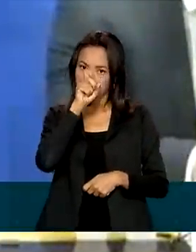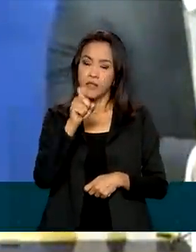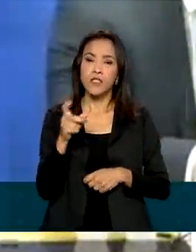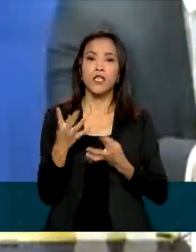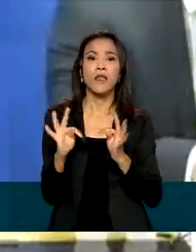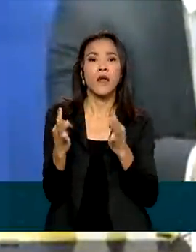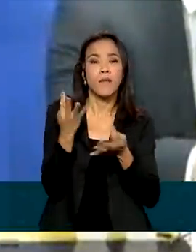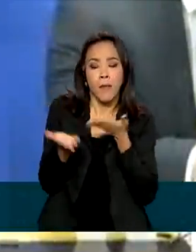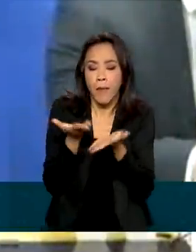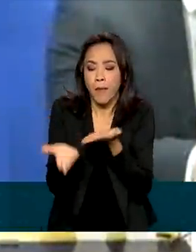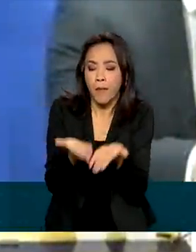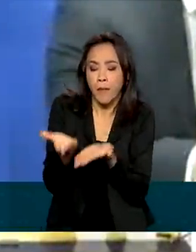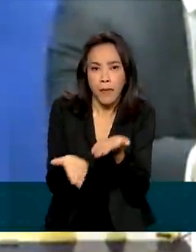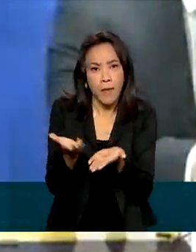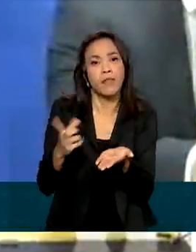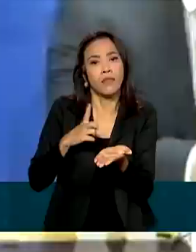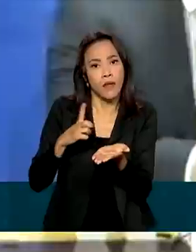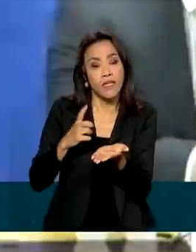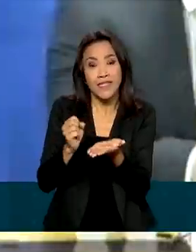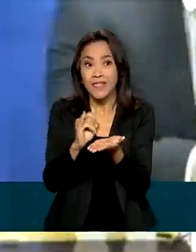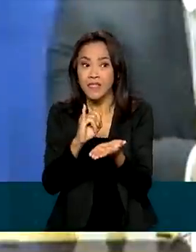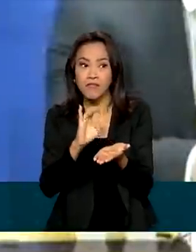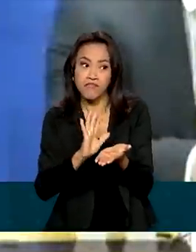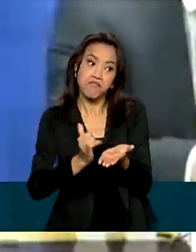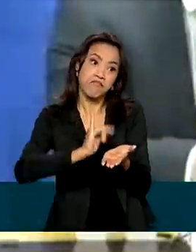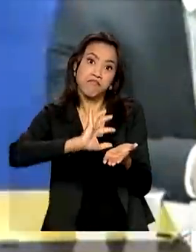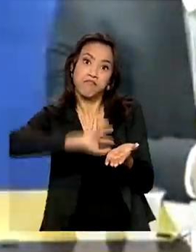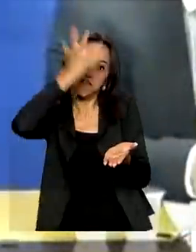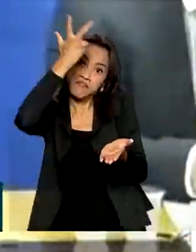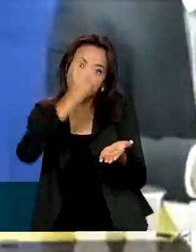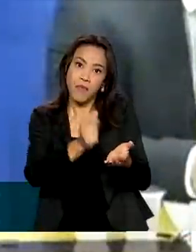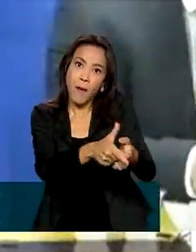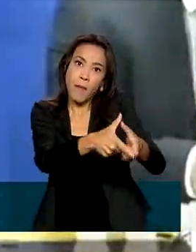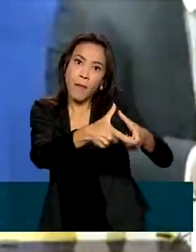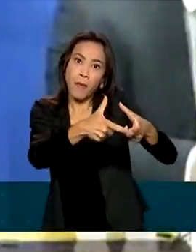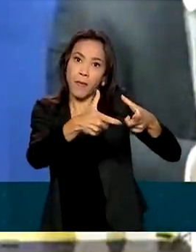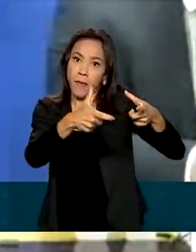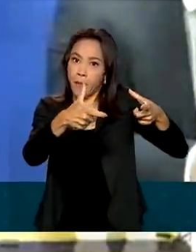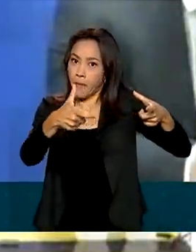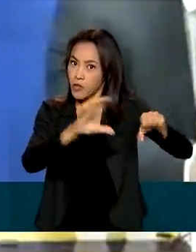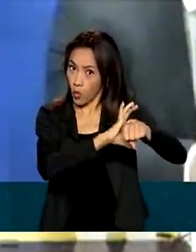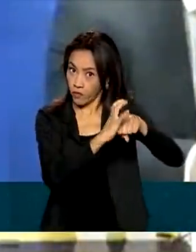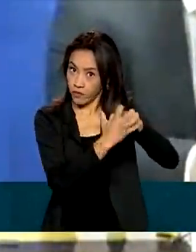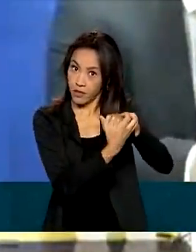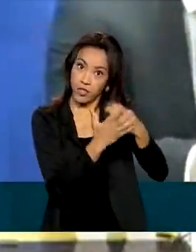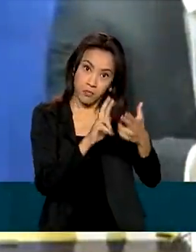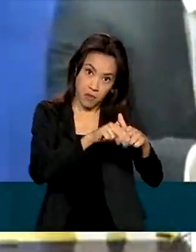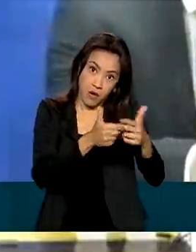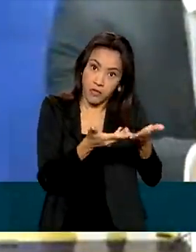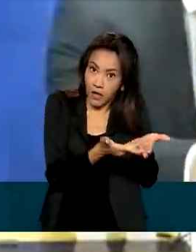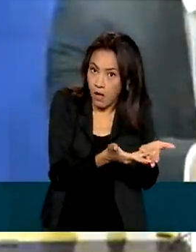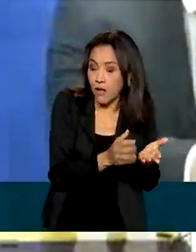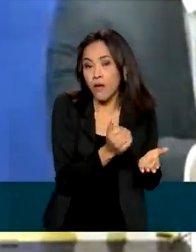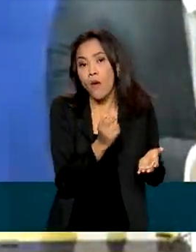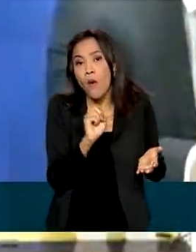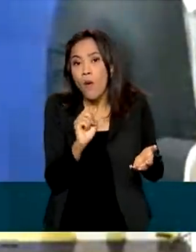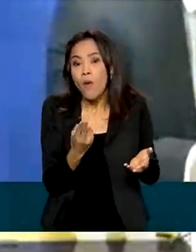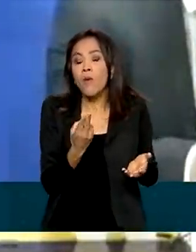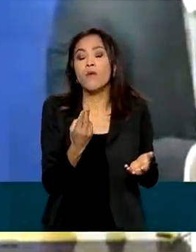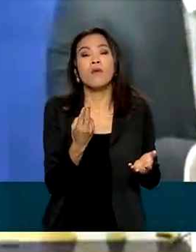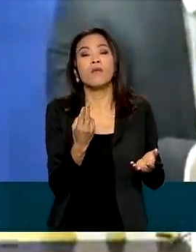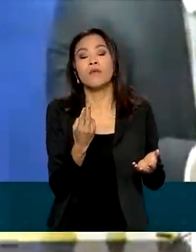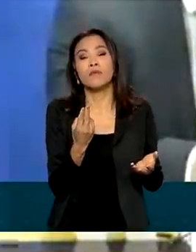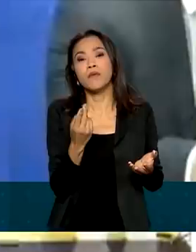para um eventual aumento de casos que possa acontecer, seja em função da Covid, seja em função